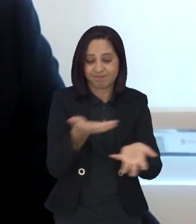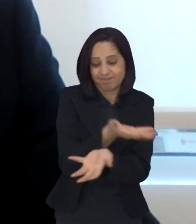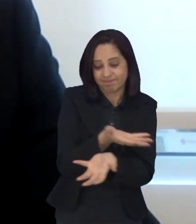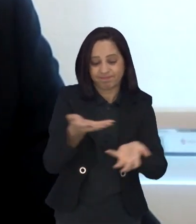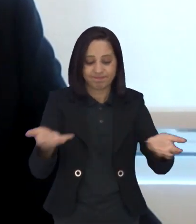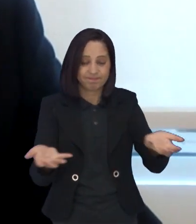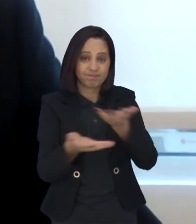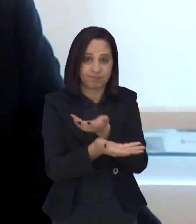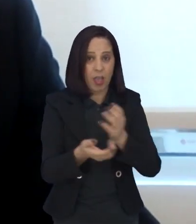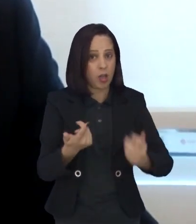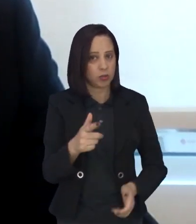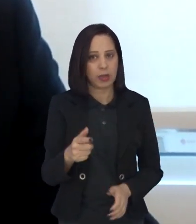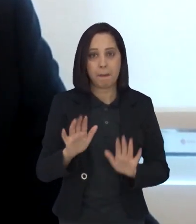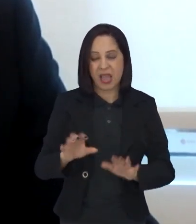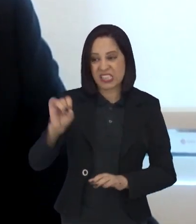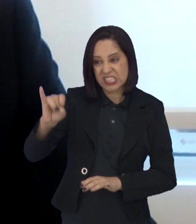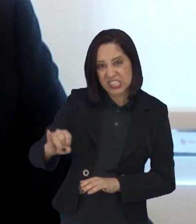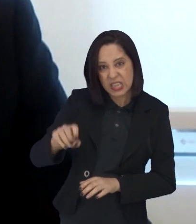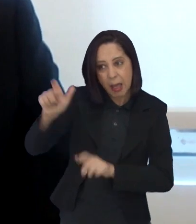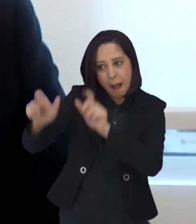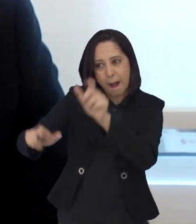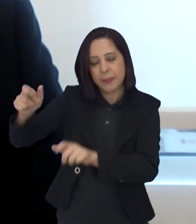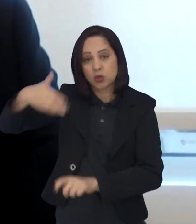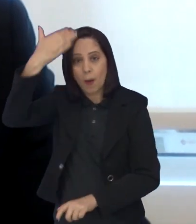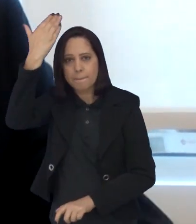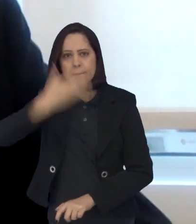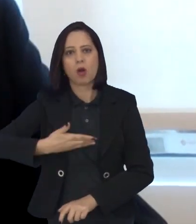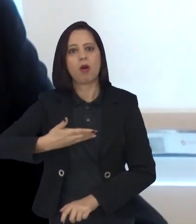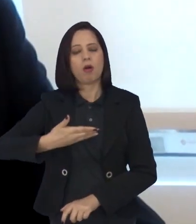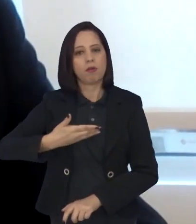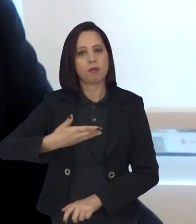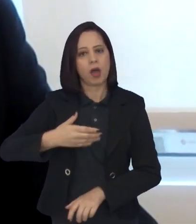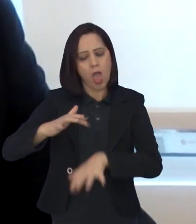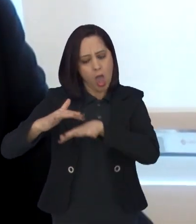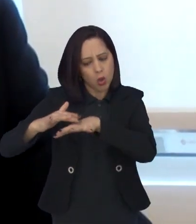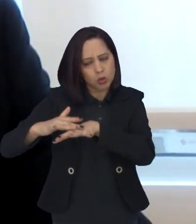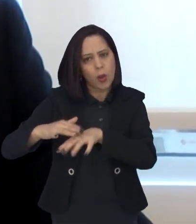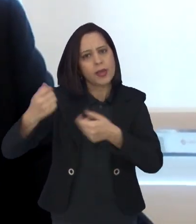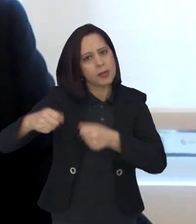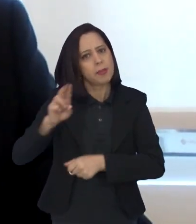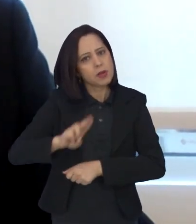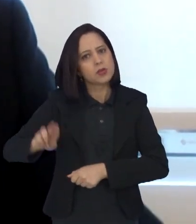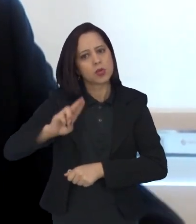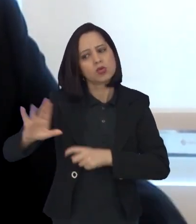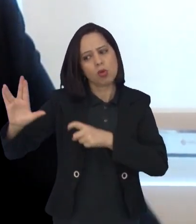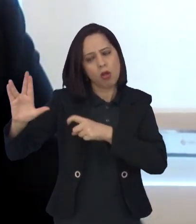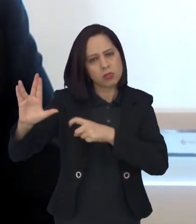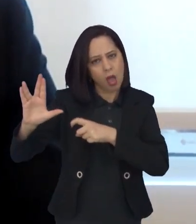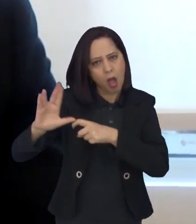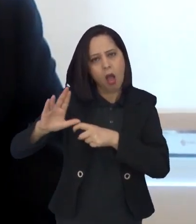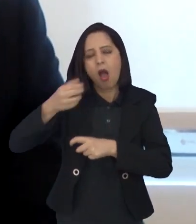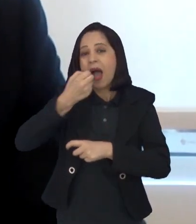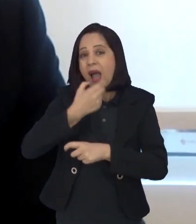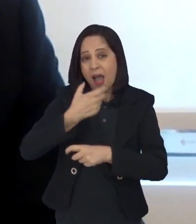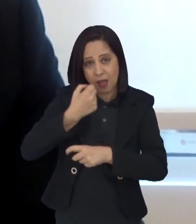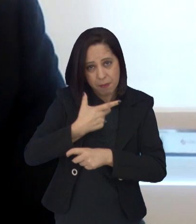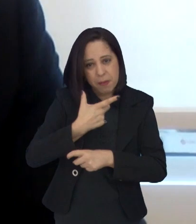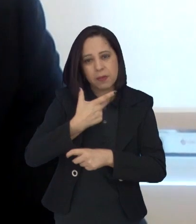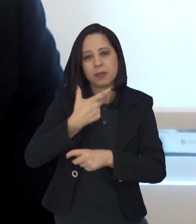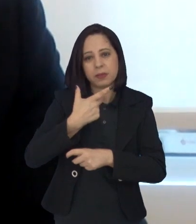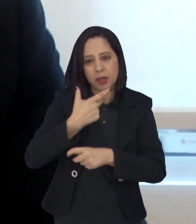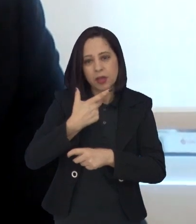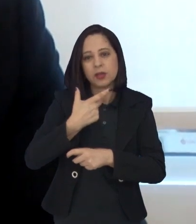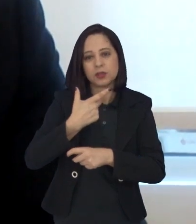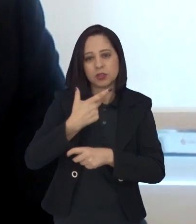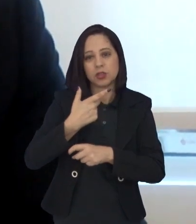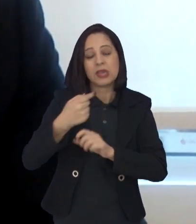comprovam que fazem o uso terapêutico da cannabis para tratamento de alguma patologia e que